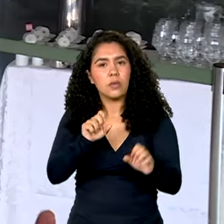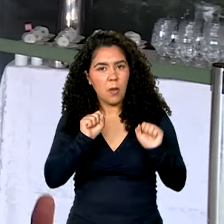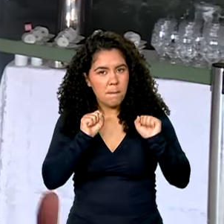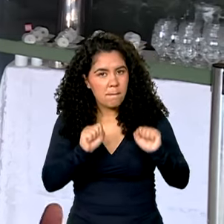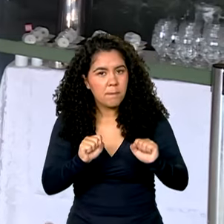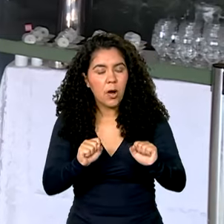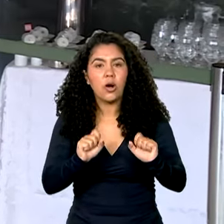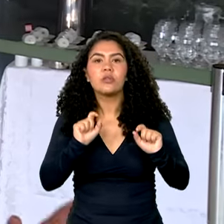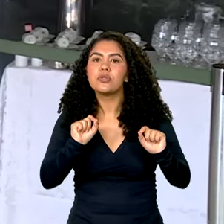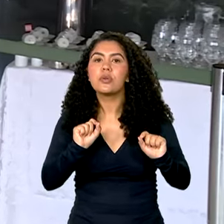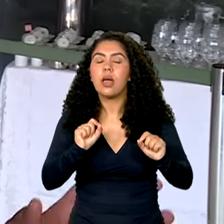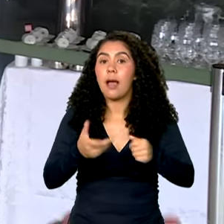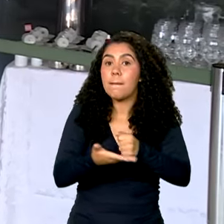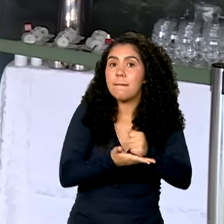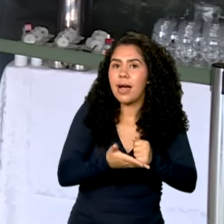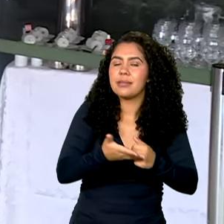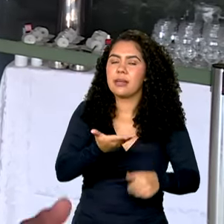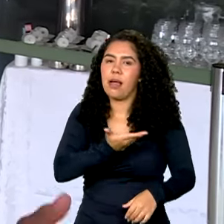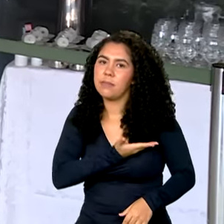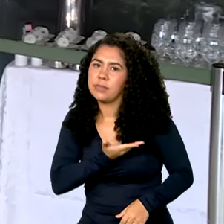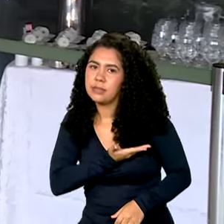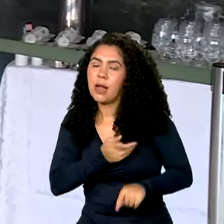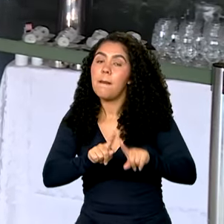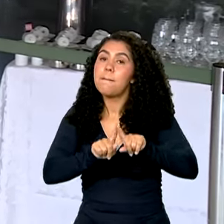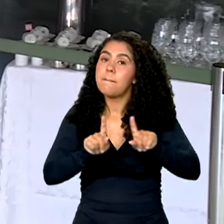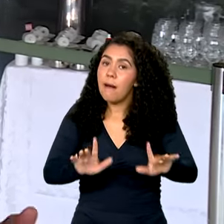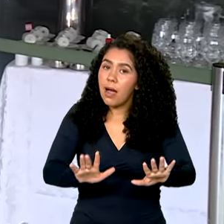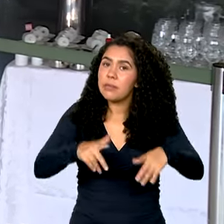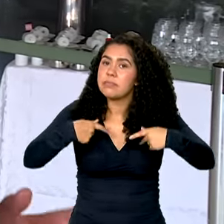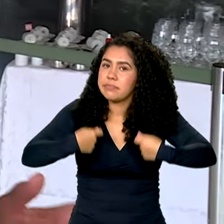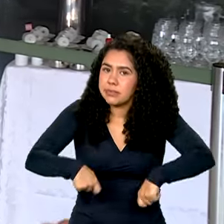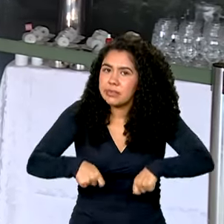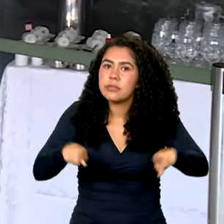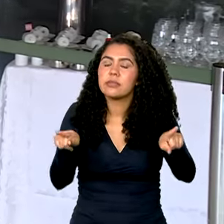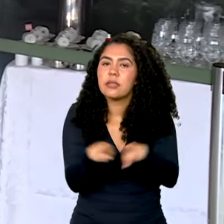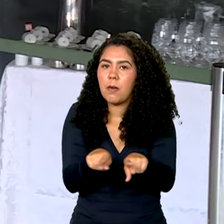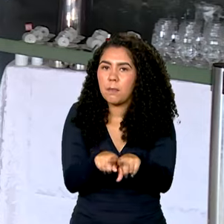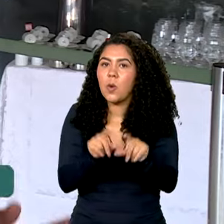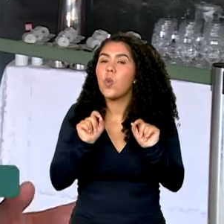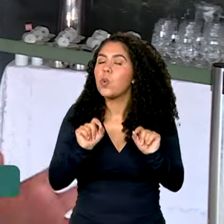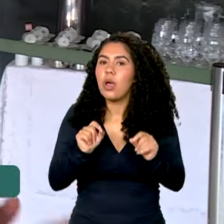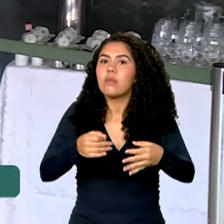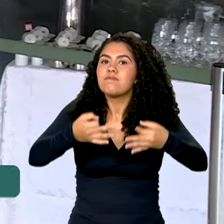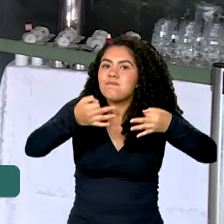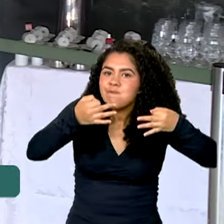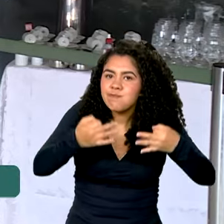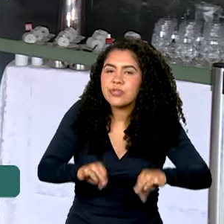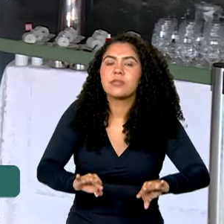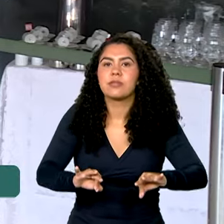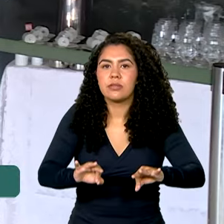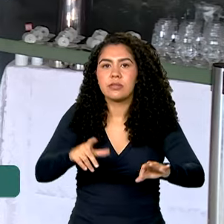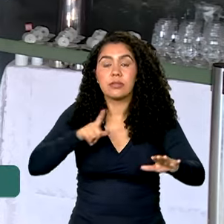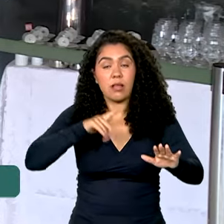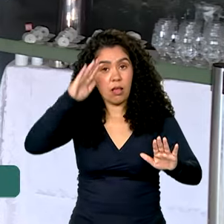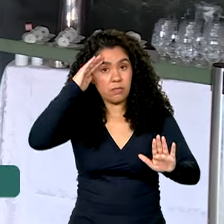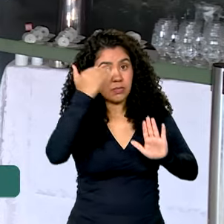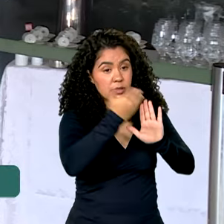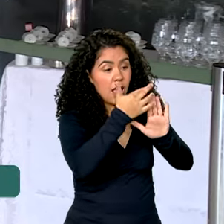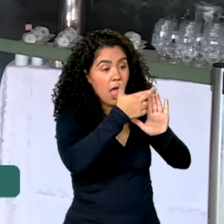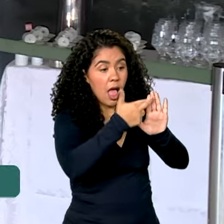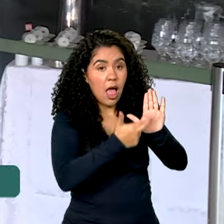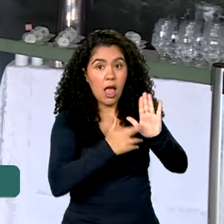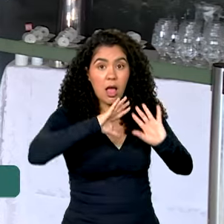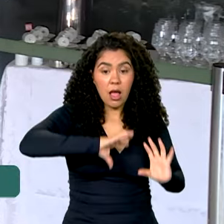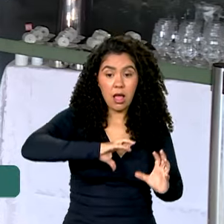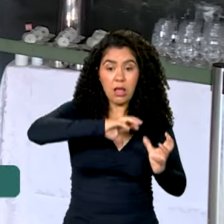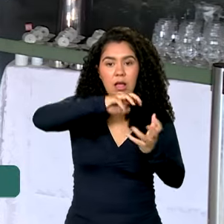baseada na amizade, mas também precisa da confirmação das normas internacionais. É isso que